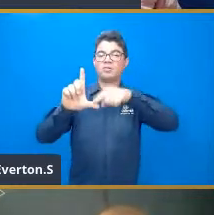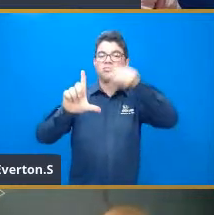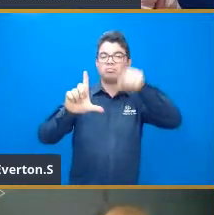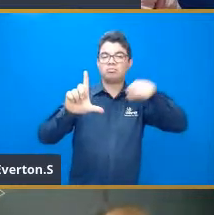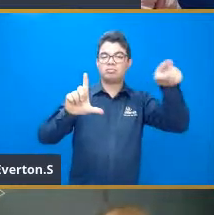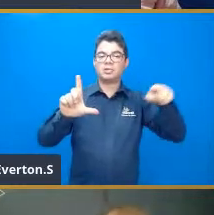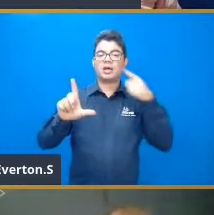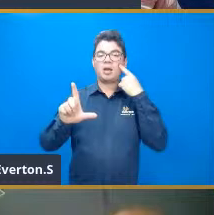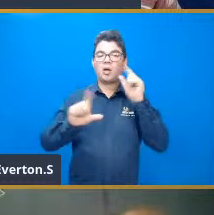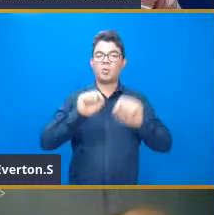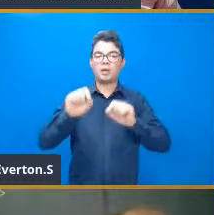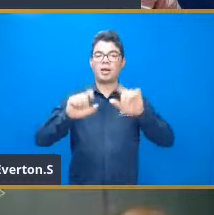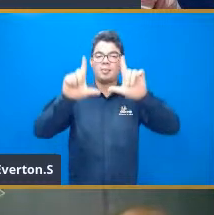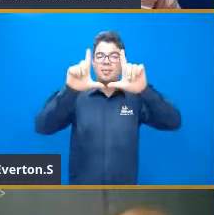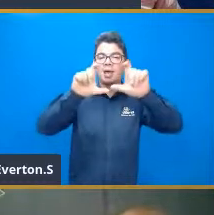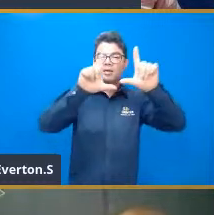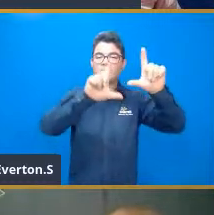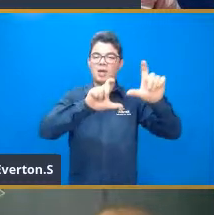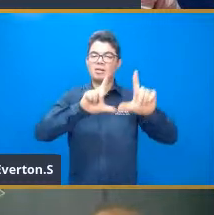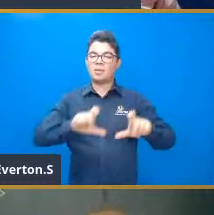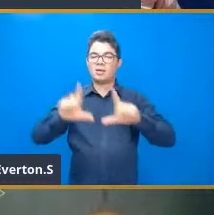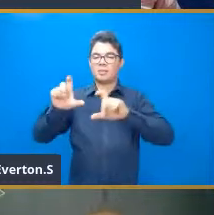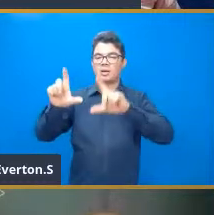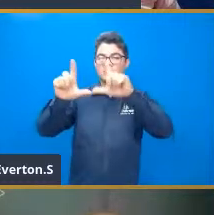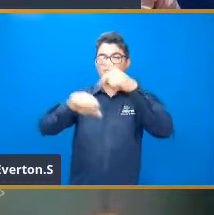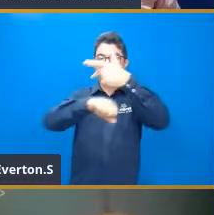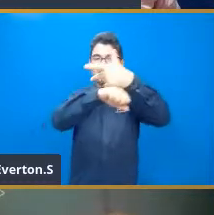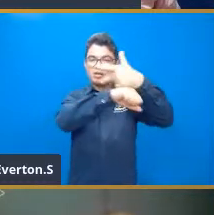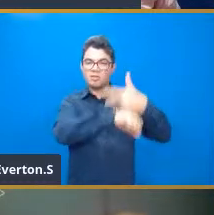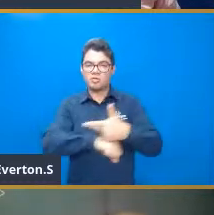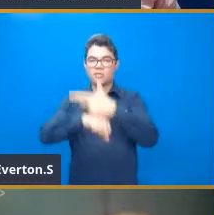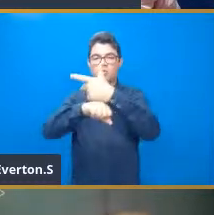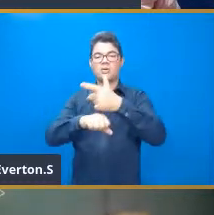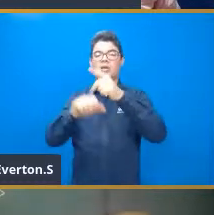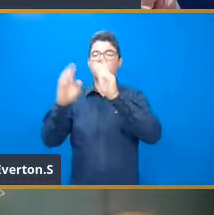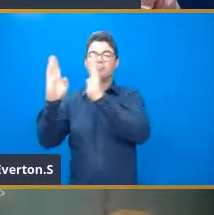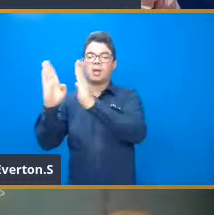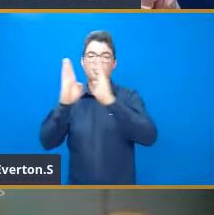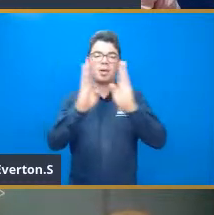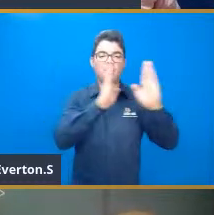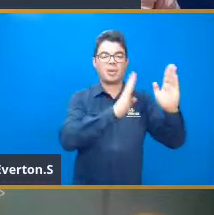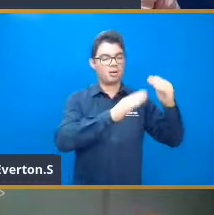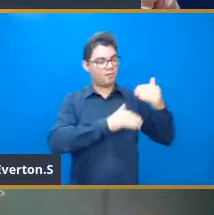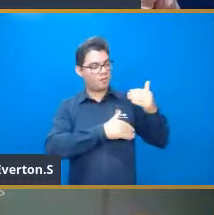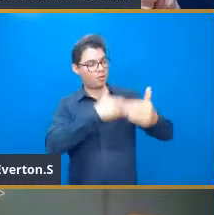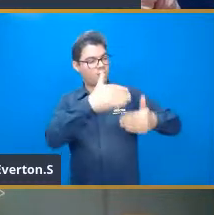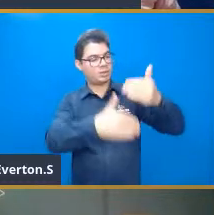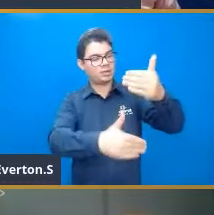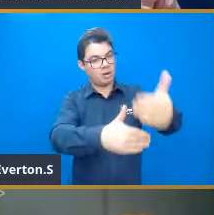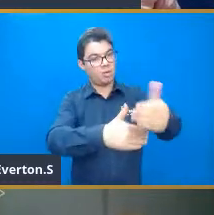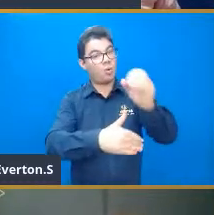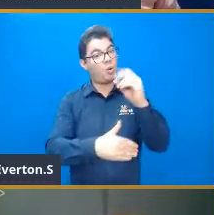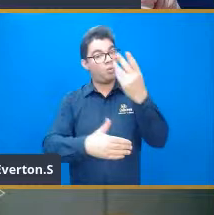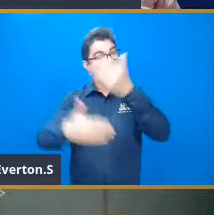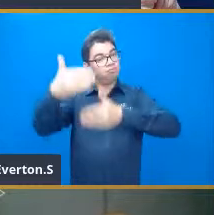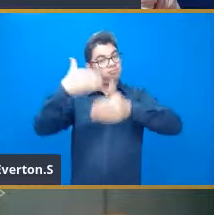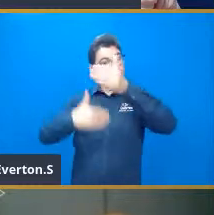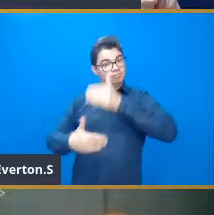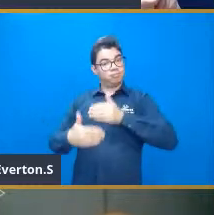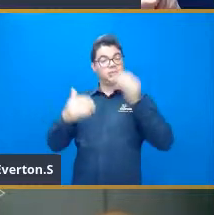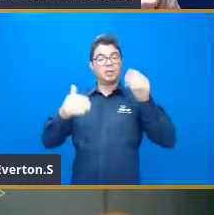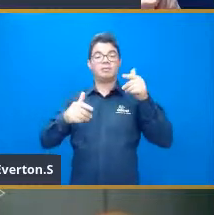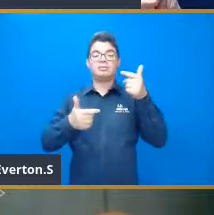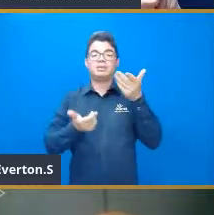pacientes, ou por meio de fotos, ou por meio de vídeos, e aí acompanhava a evolução, ou não, é claro, né? Do tratamento por meio das